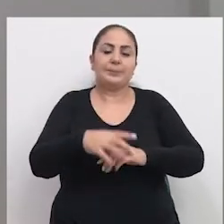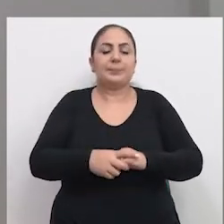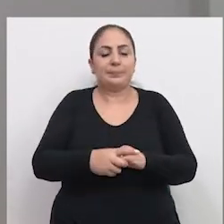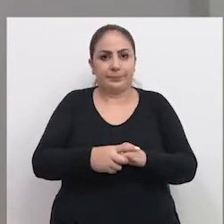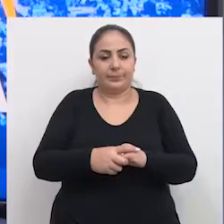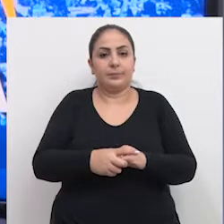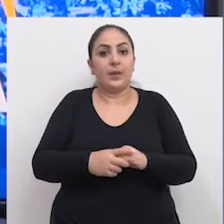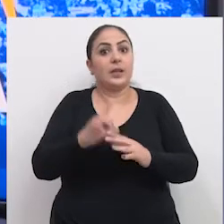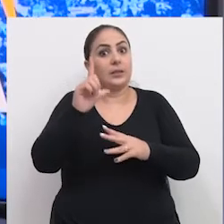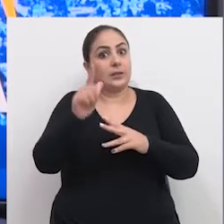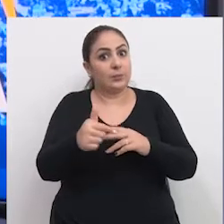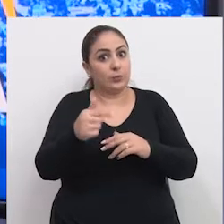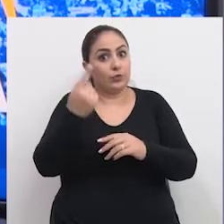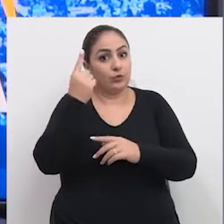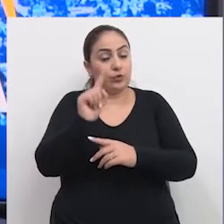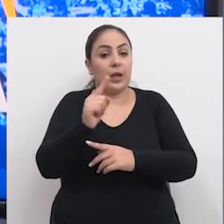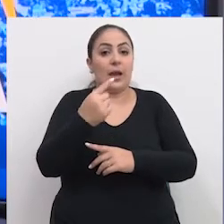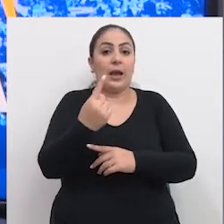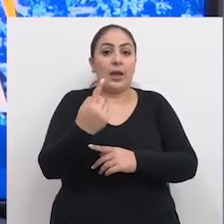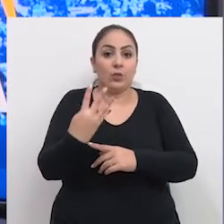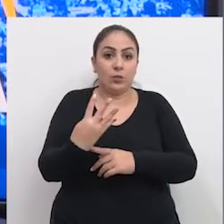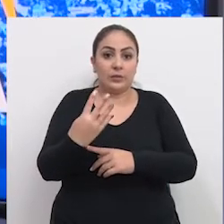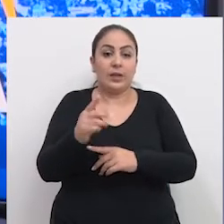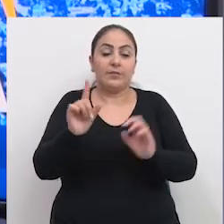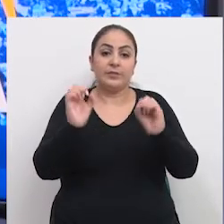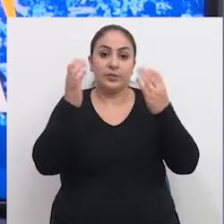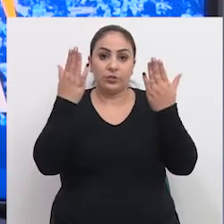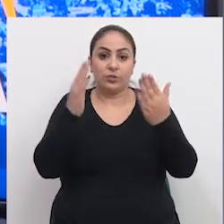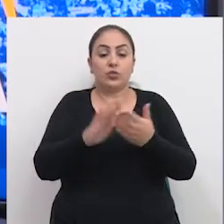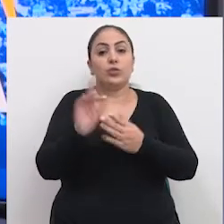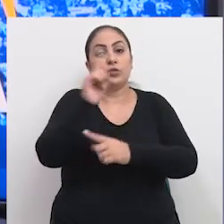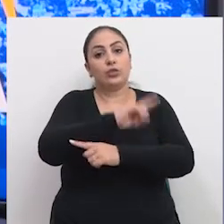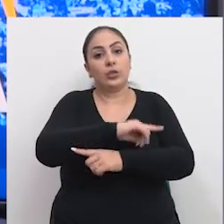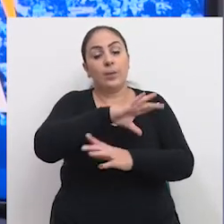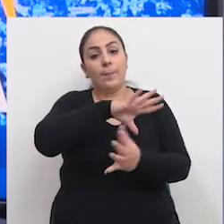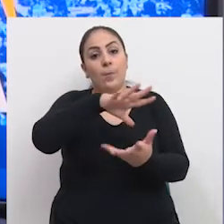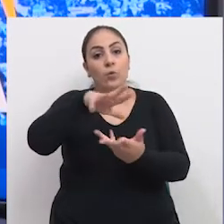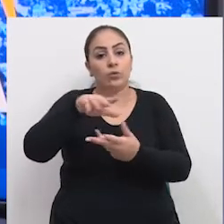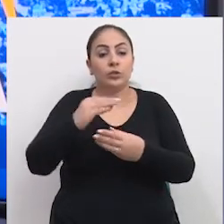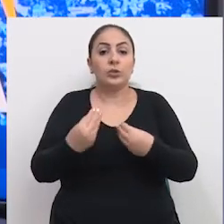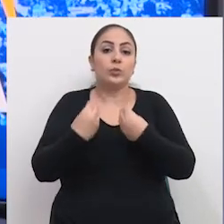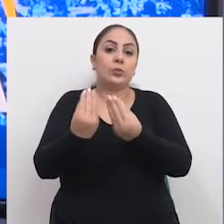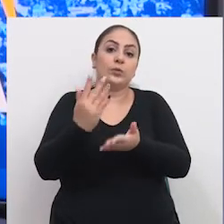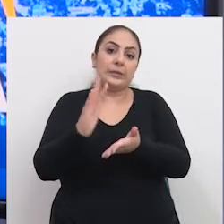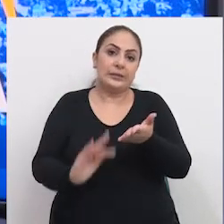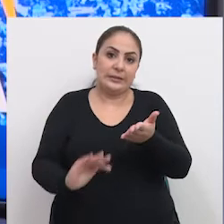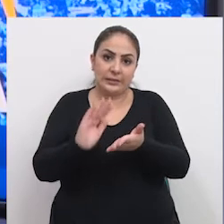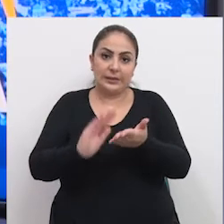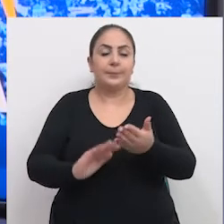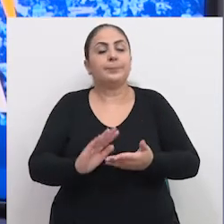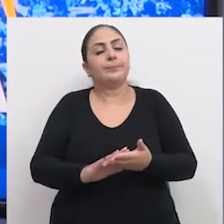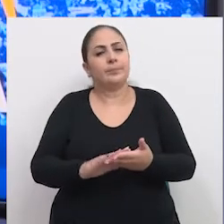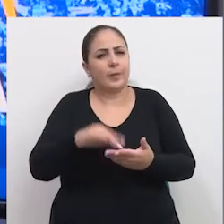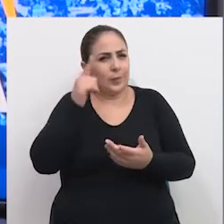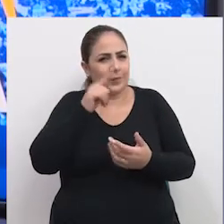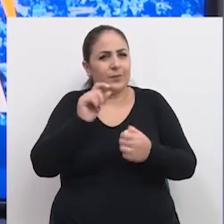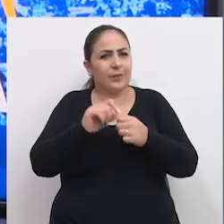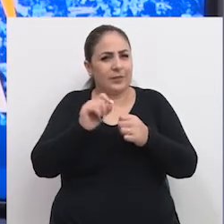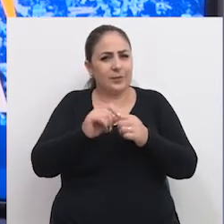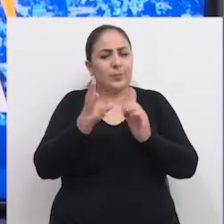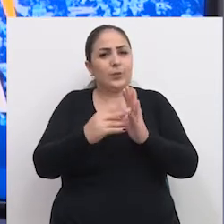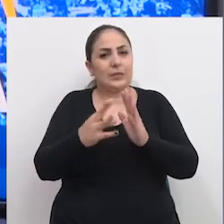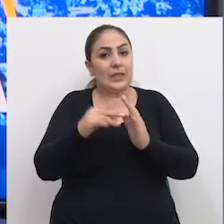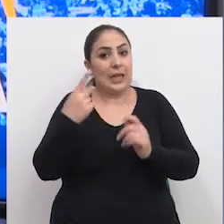aqui, né? No próximo dia 14, será celebrado o Dia Mundial do Doador de Sangue. E para